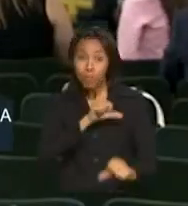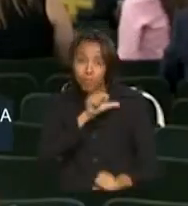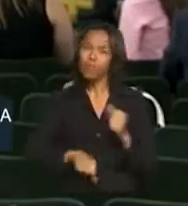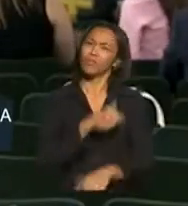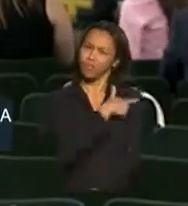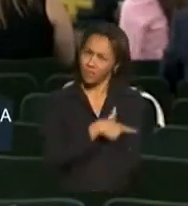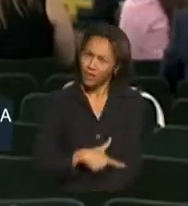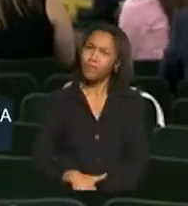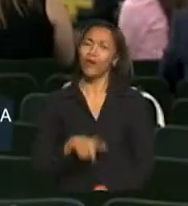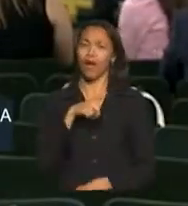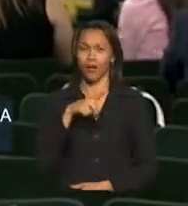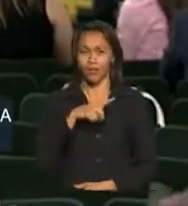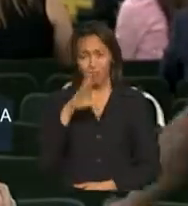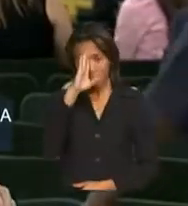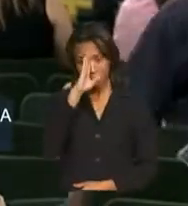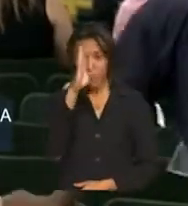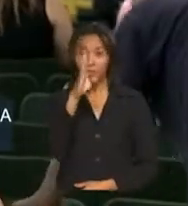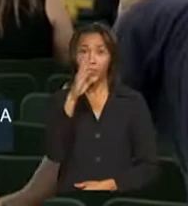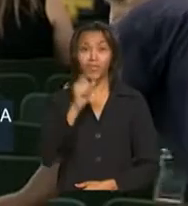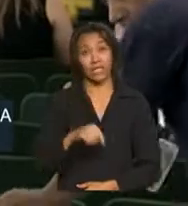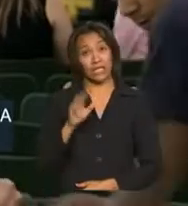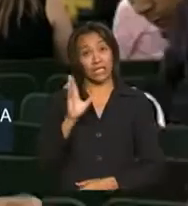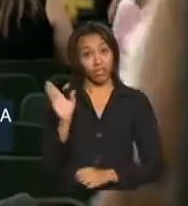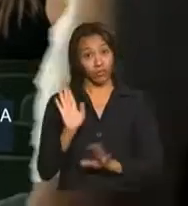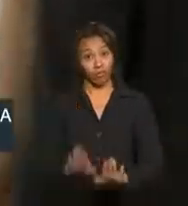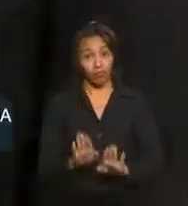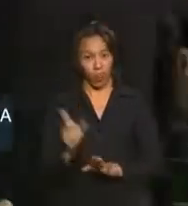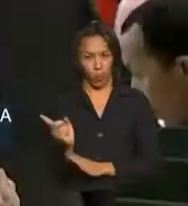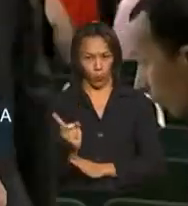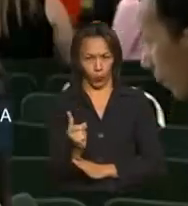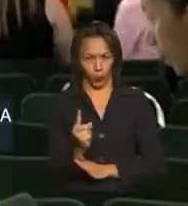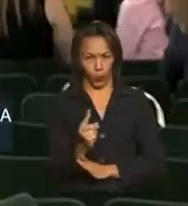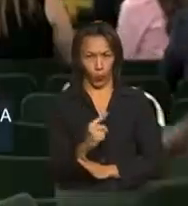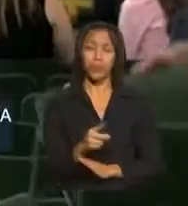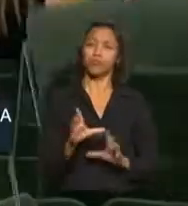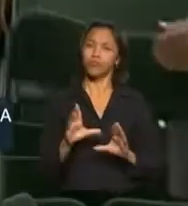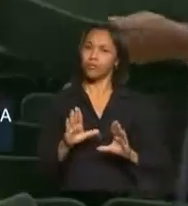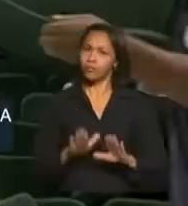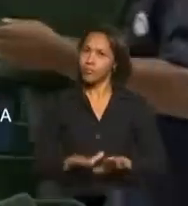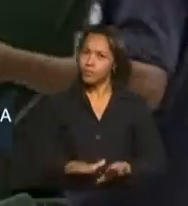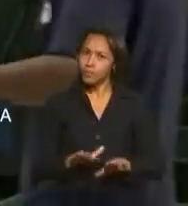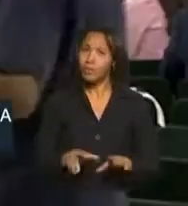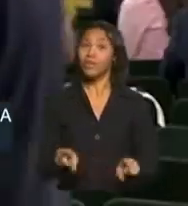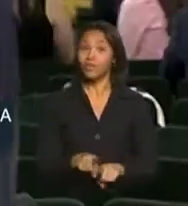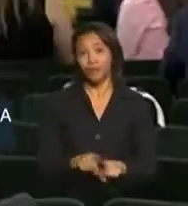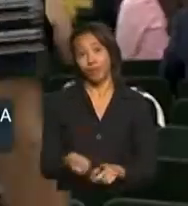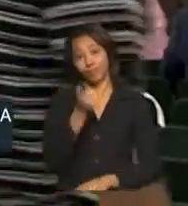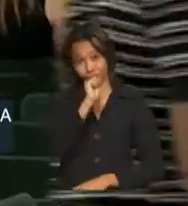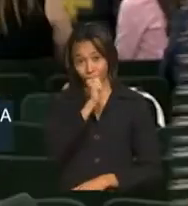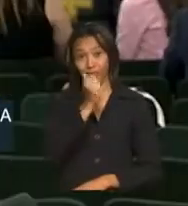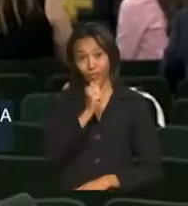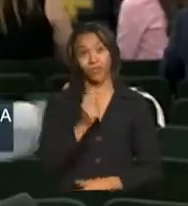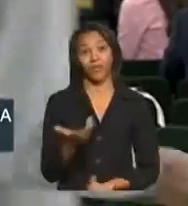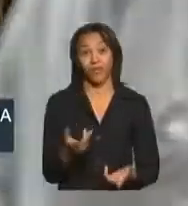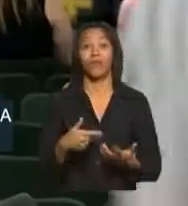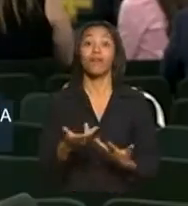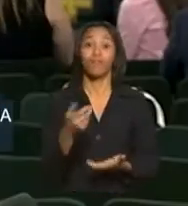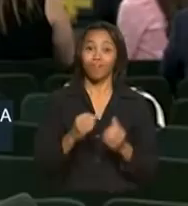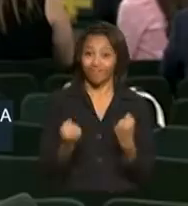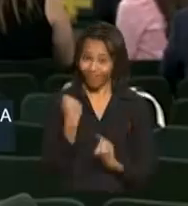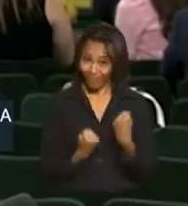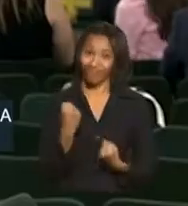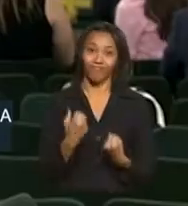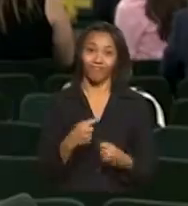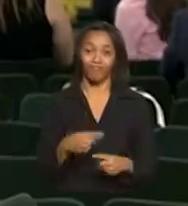comportamento, principalmente na questão do excesso de velocidade e também da ingestão de bebidas alcoólicas ao